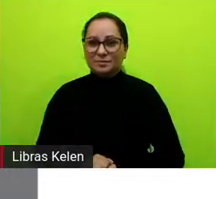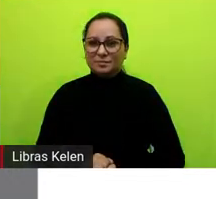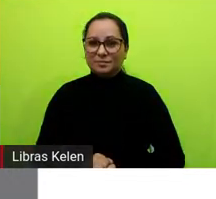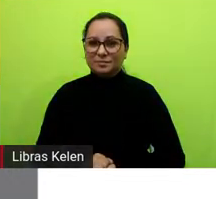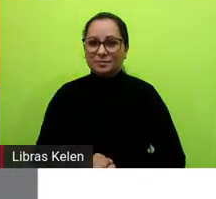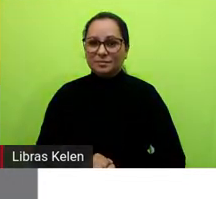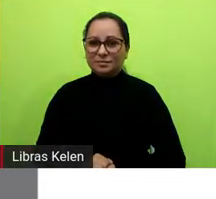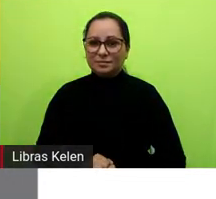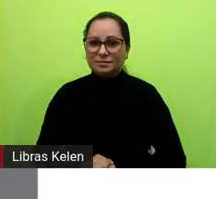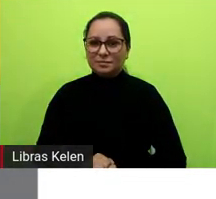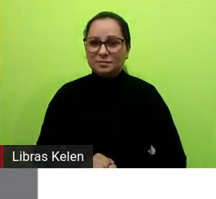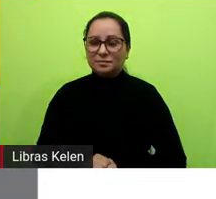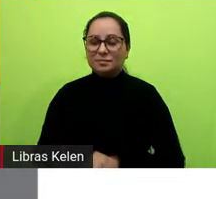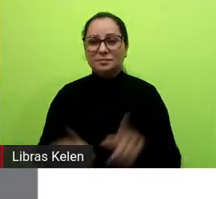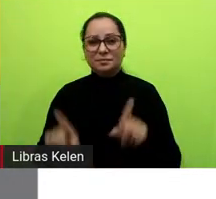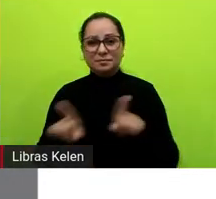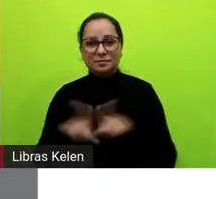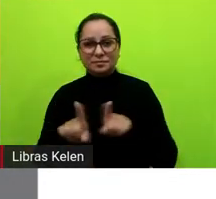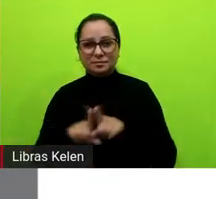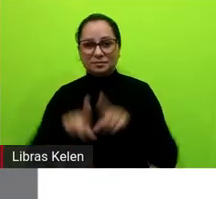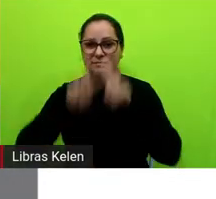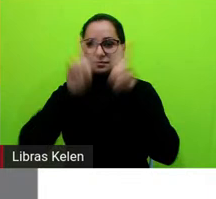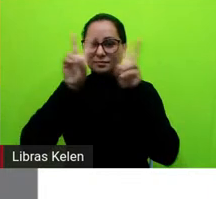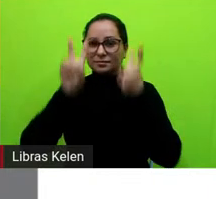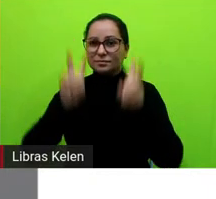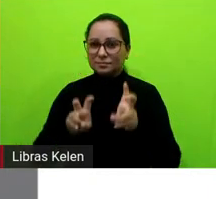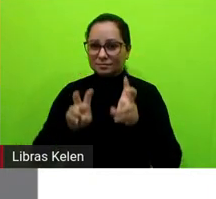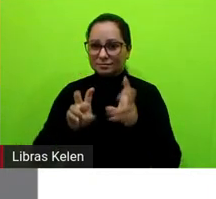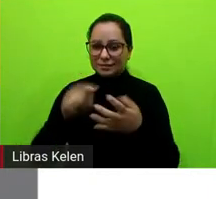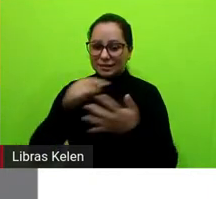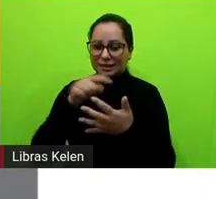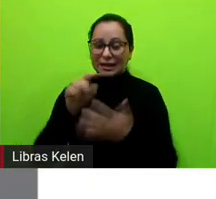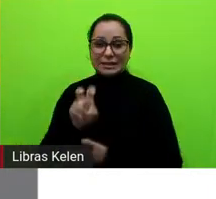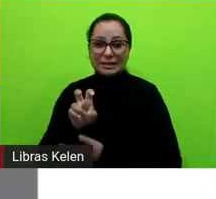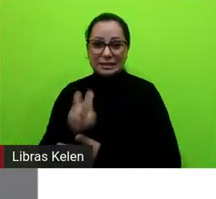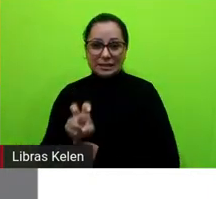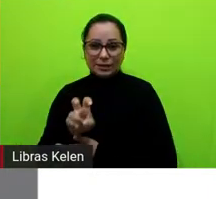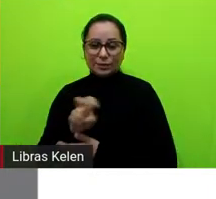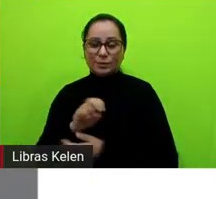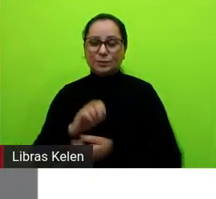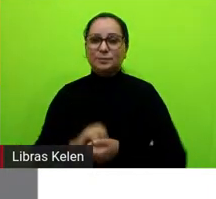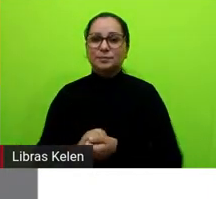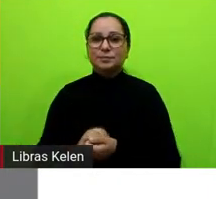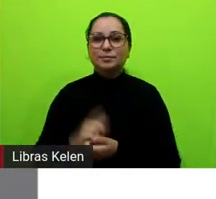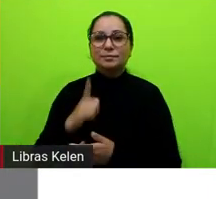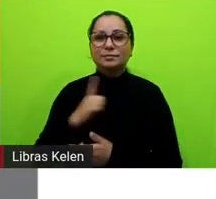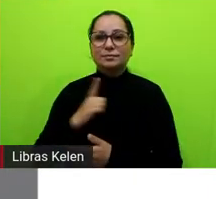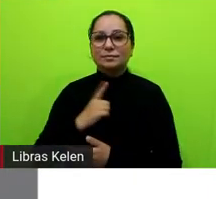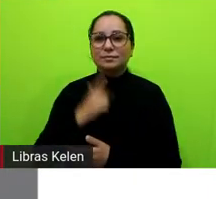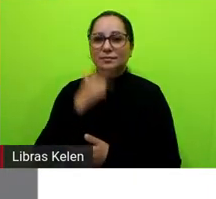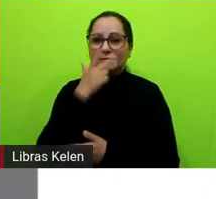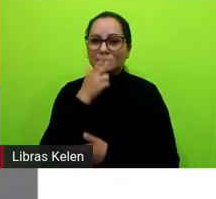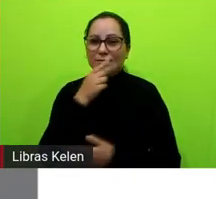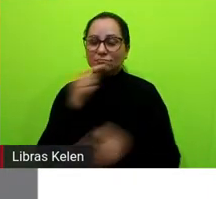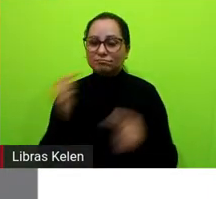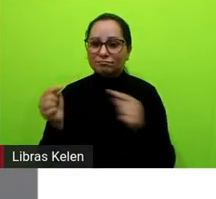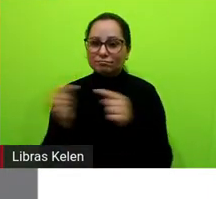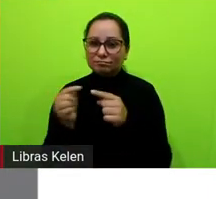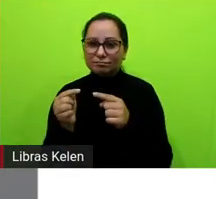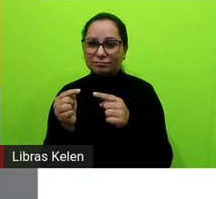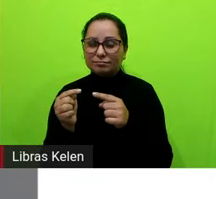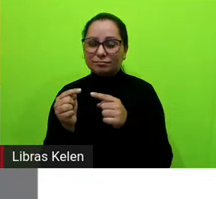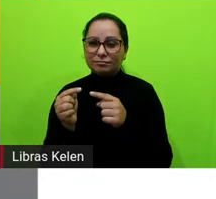e também a questão cinco aqui a gente também tem uma tem uma um paralelo muito